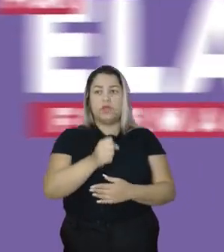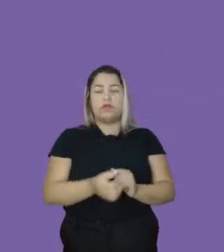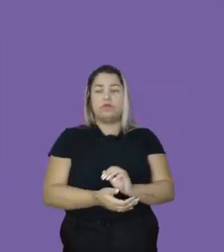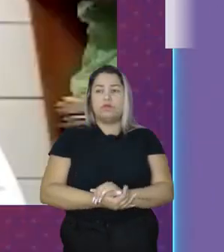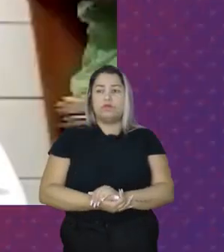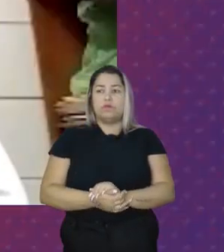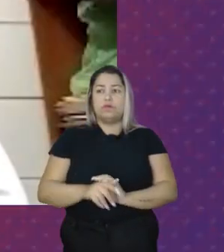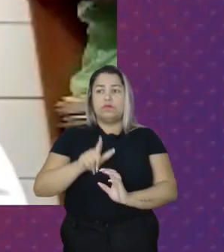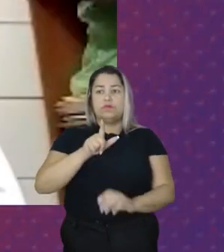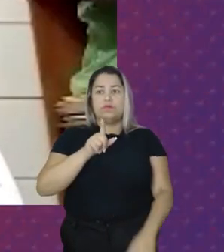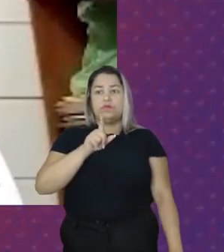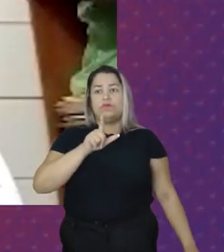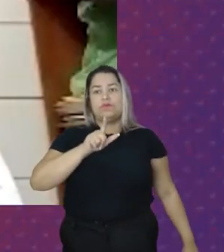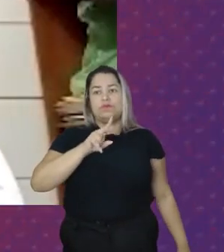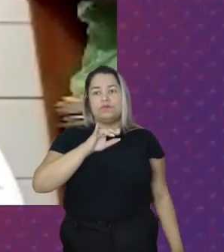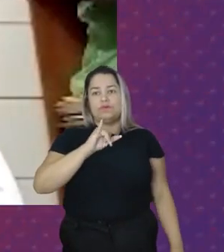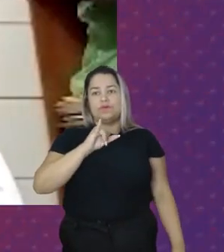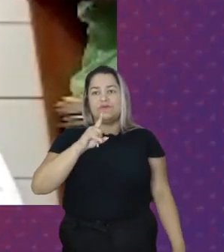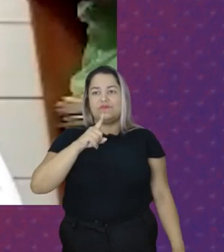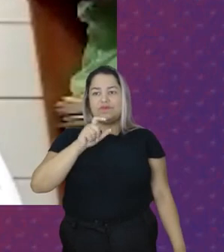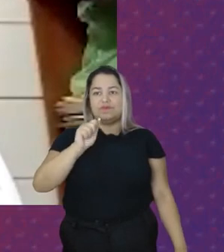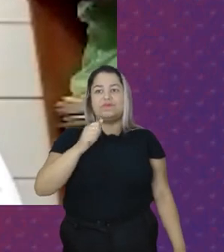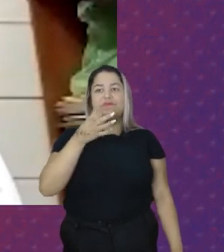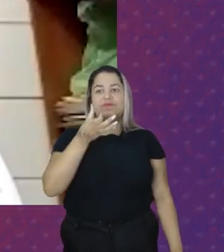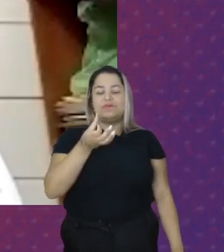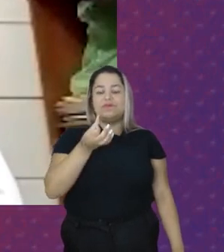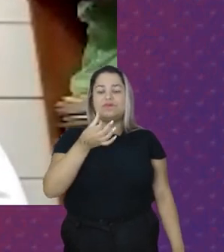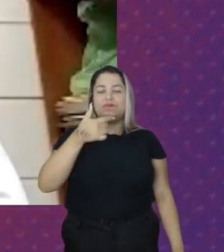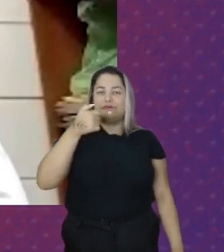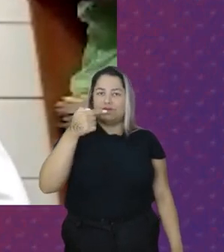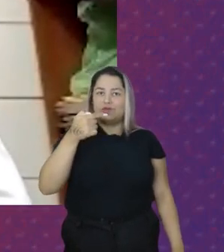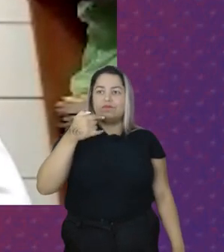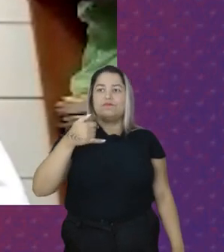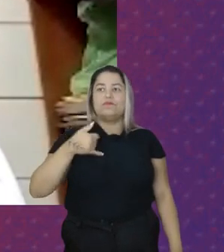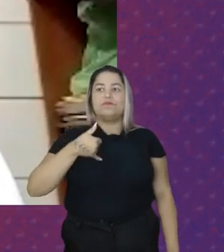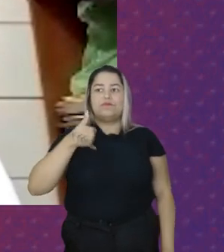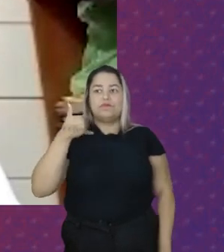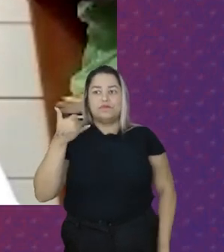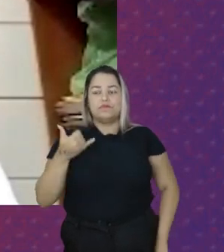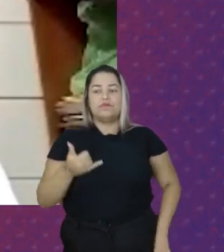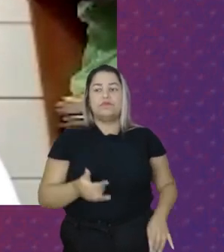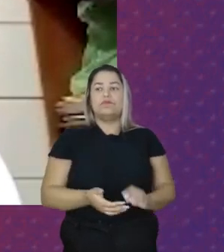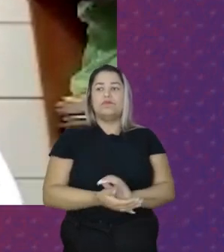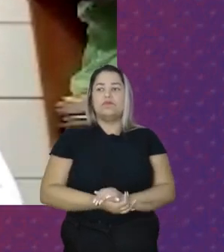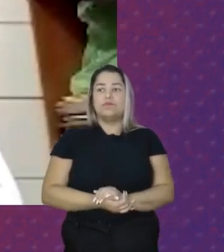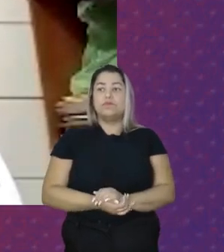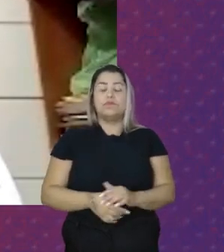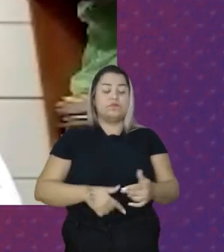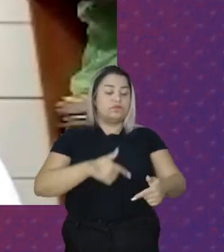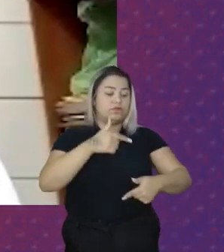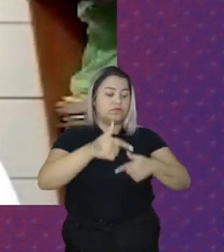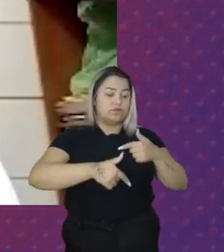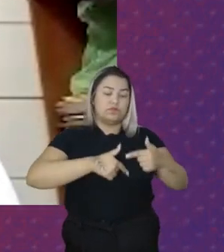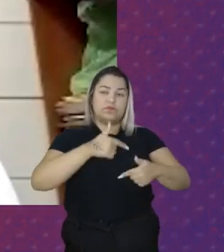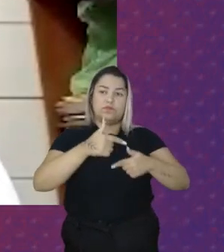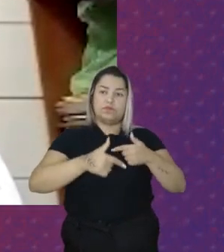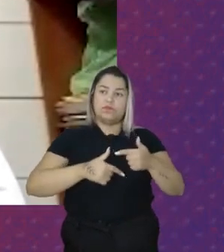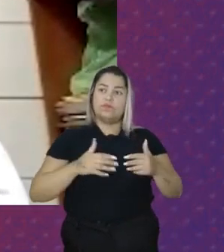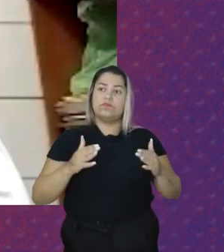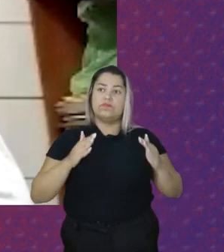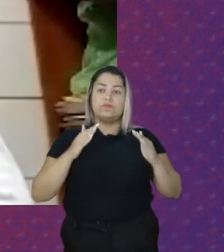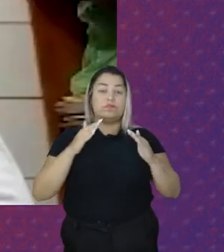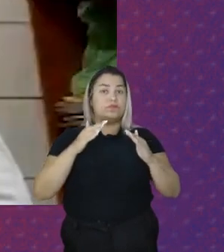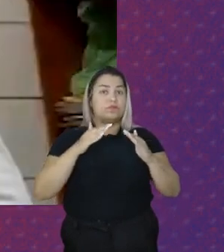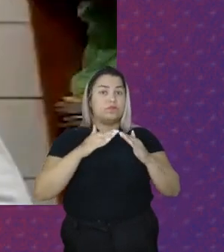é Luísa Batista Pereira Tenho 67 anos Sou trabalhadora Doméstica Aposentada